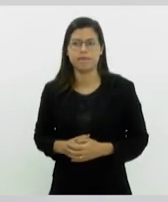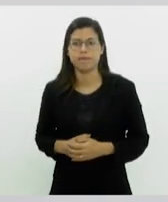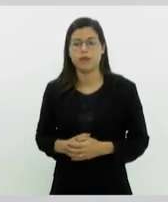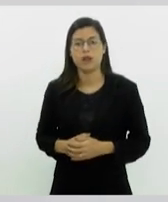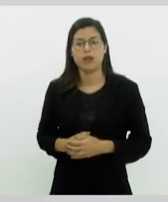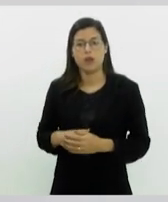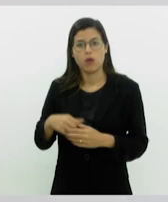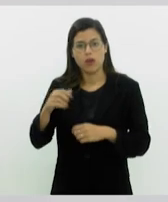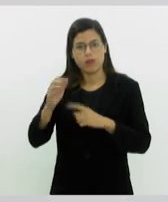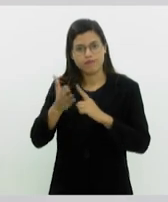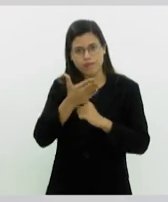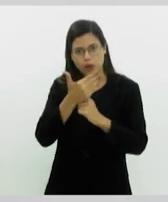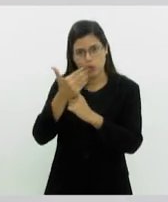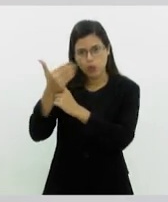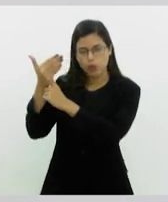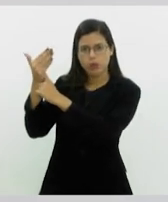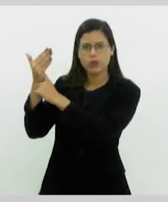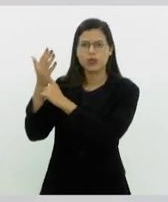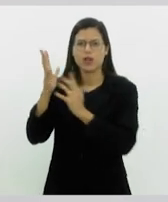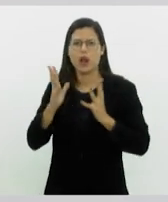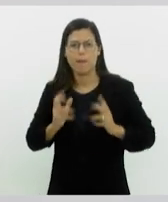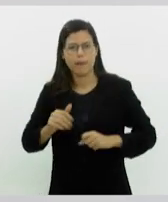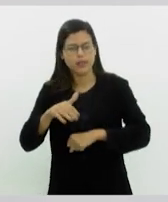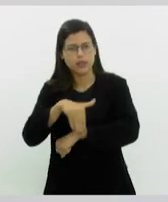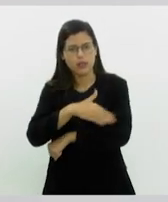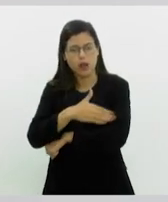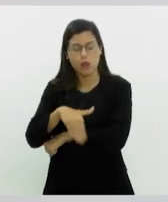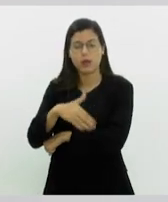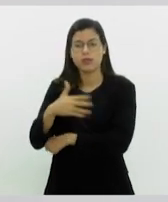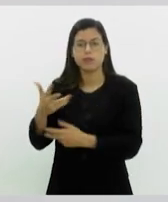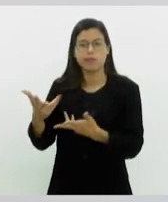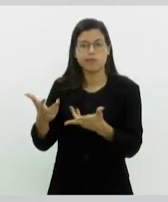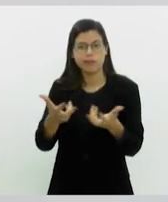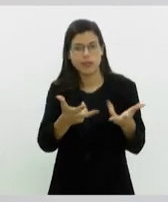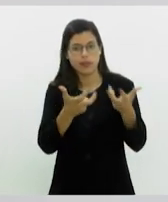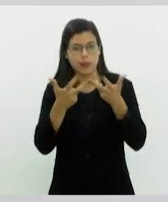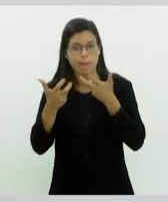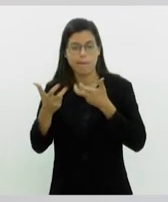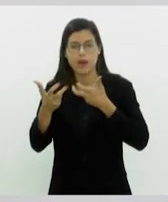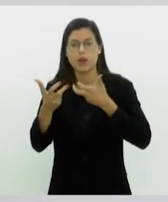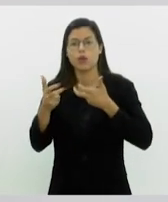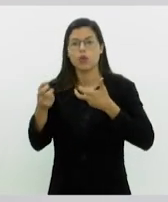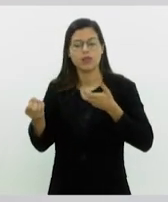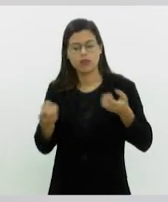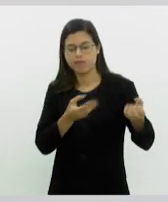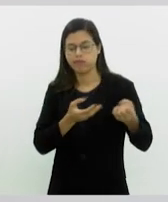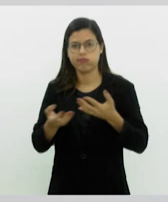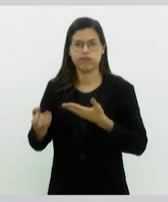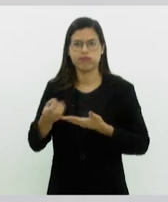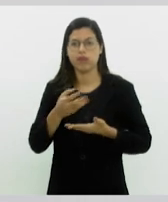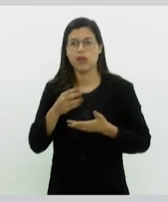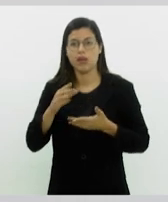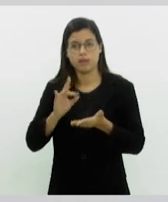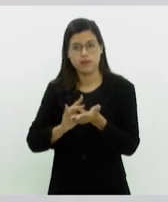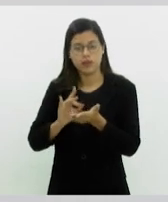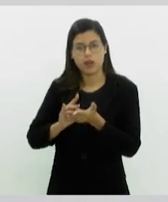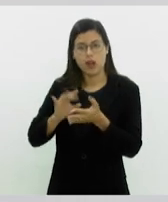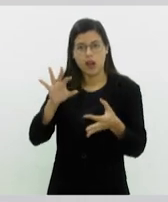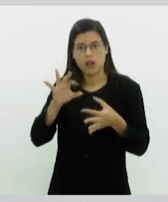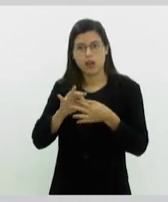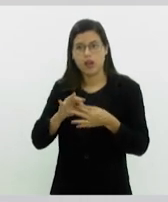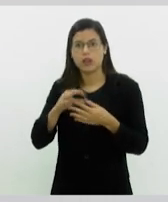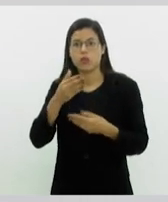tecnológicas, saneamento básico, a gente tem visto que essa modernização, realmente com a alimentação,